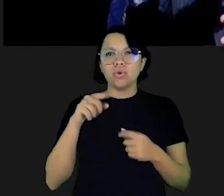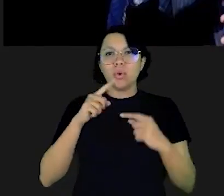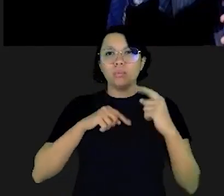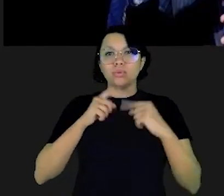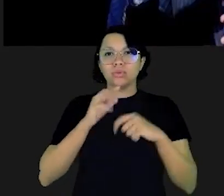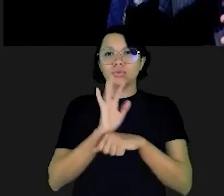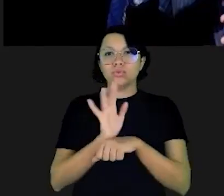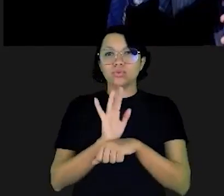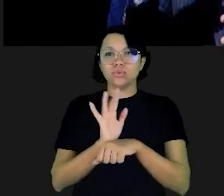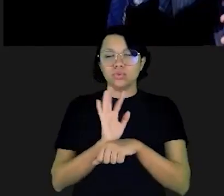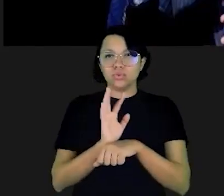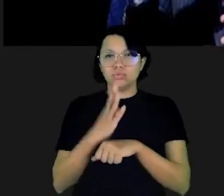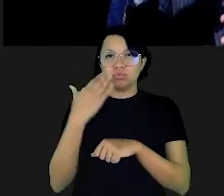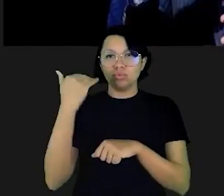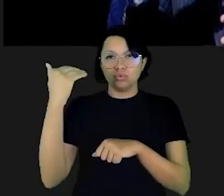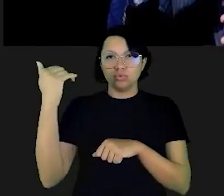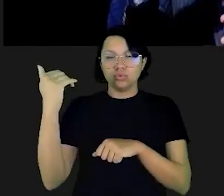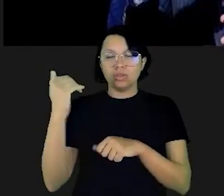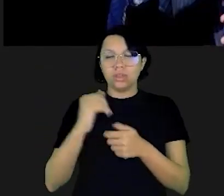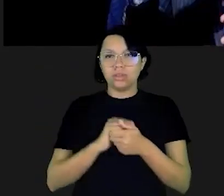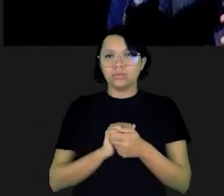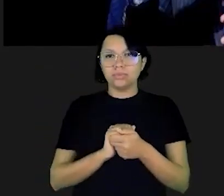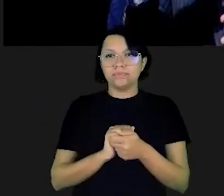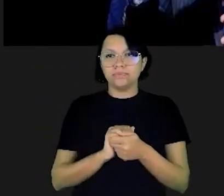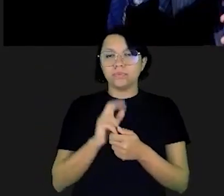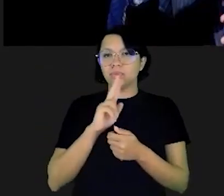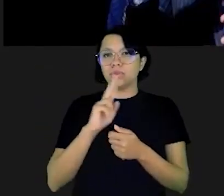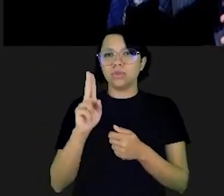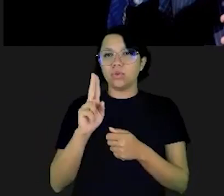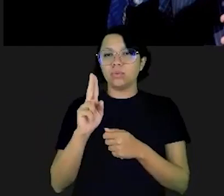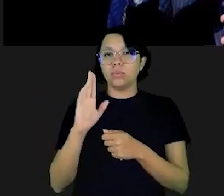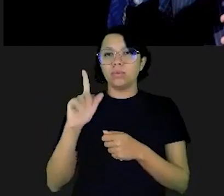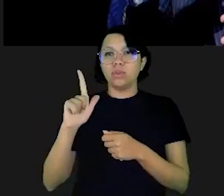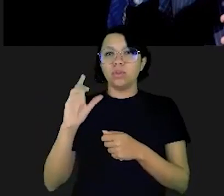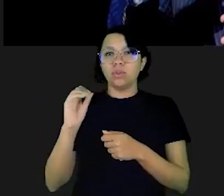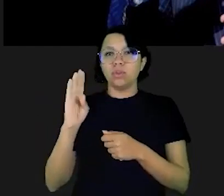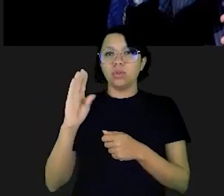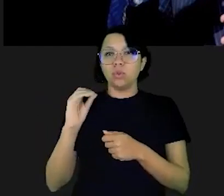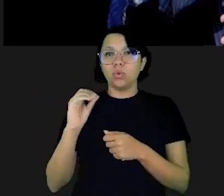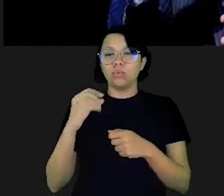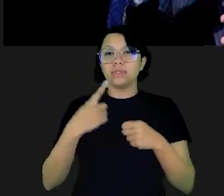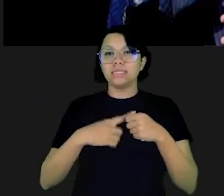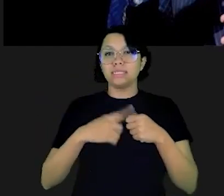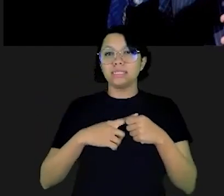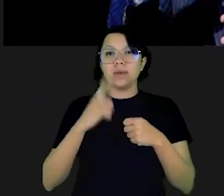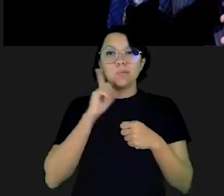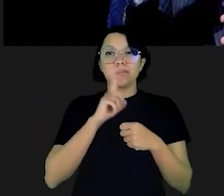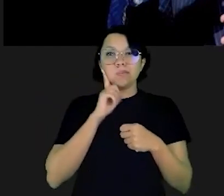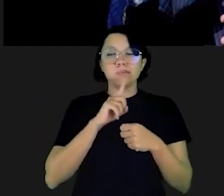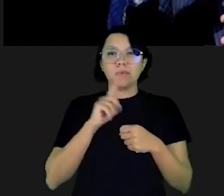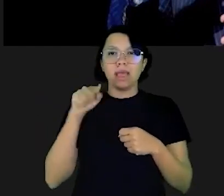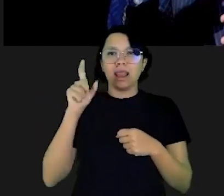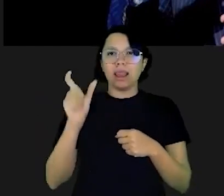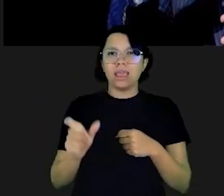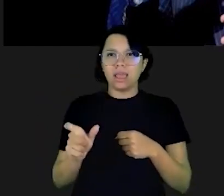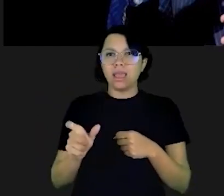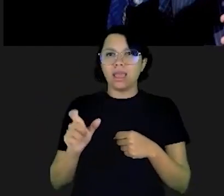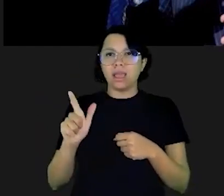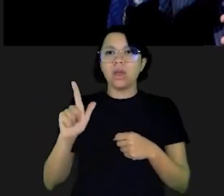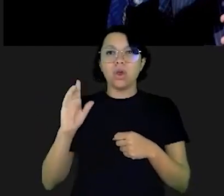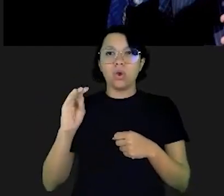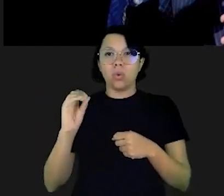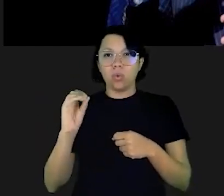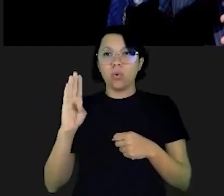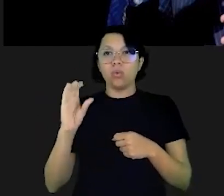Este senhor foi objeto inclusive de um filme de bastante sucesso de Hollywood há pouco tempo intitulado O Lobo de Wall Street.